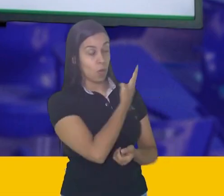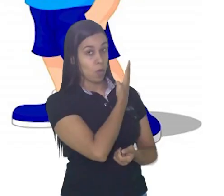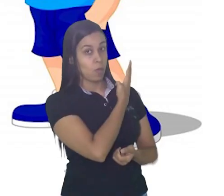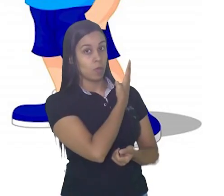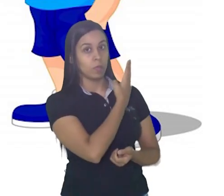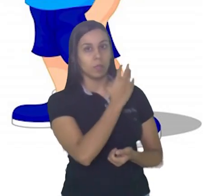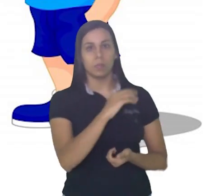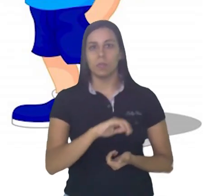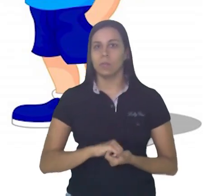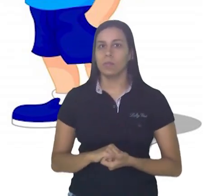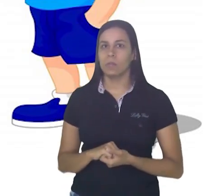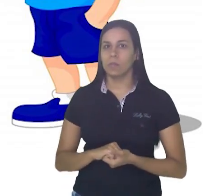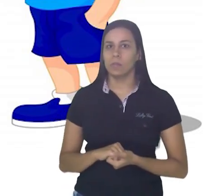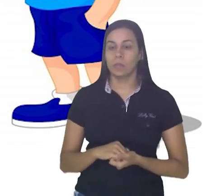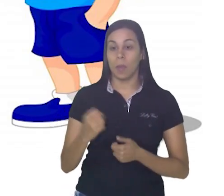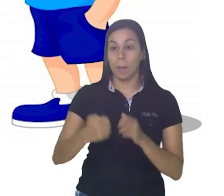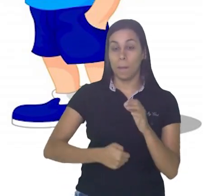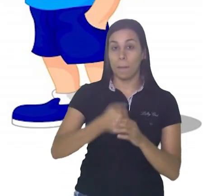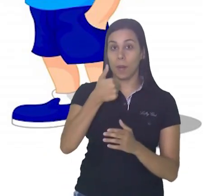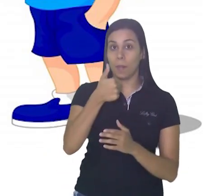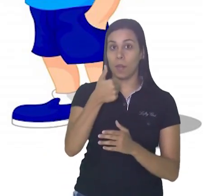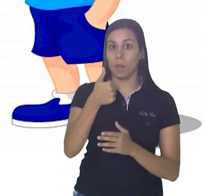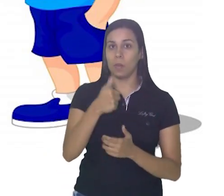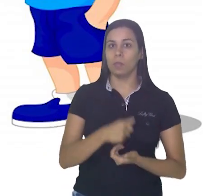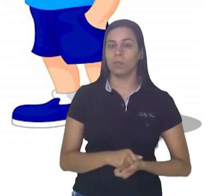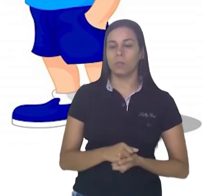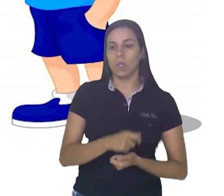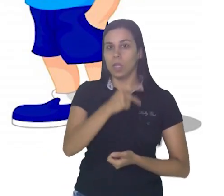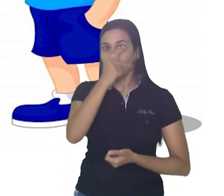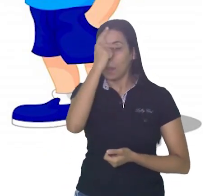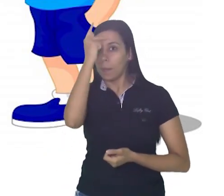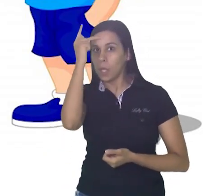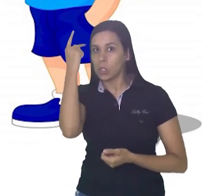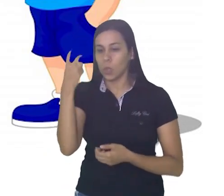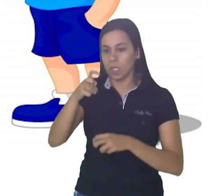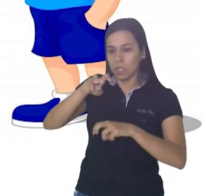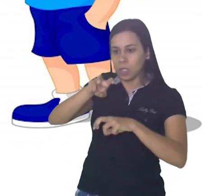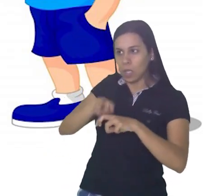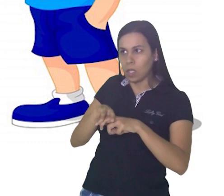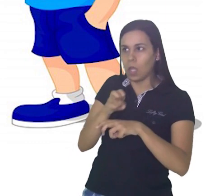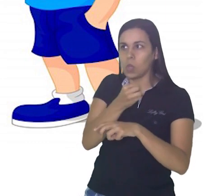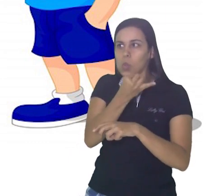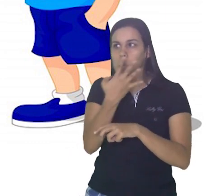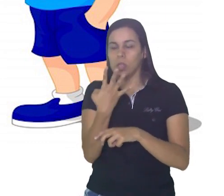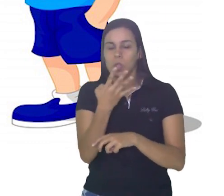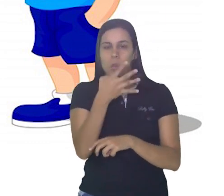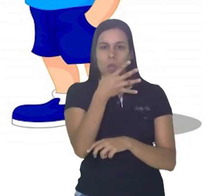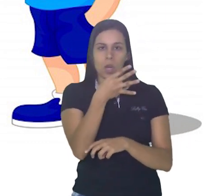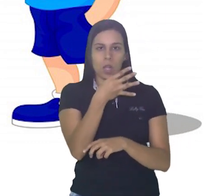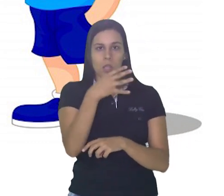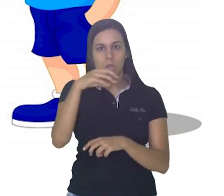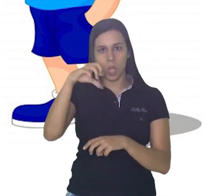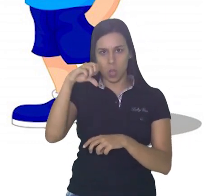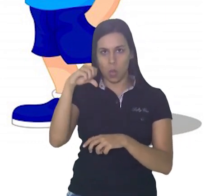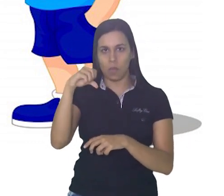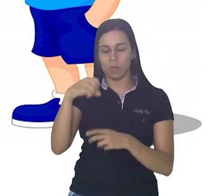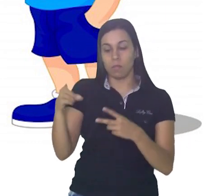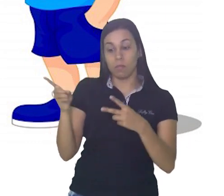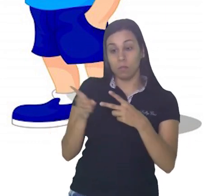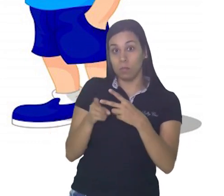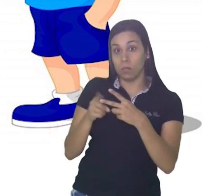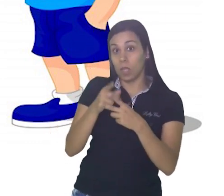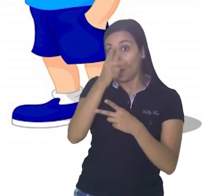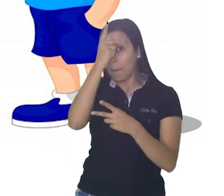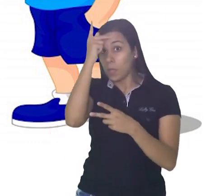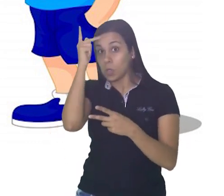ficar? Na primeira parcela, nós temos o número que indica os passageiros sentados. Na segunda parcela, nós temos